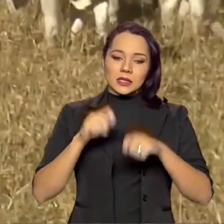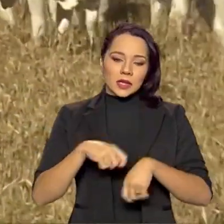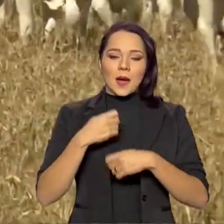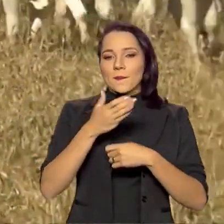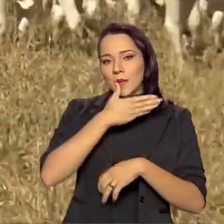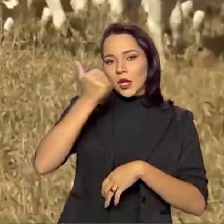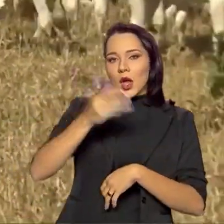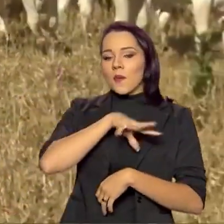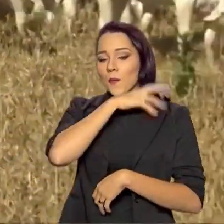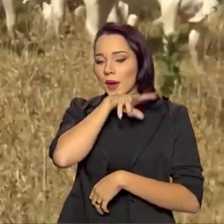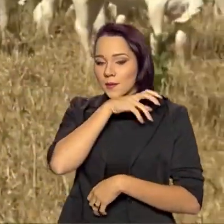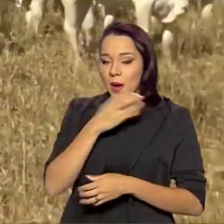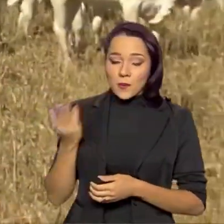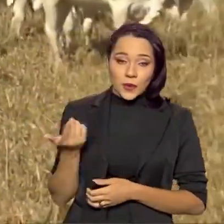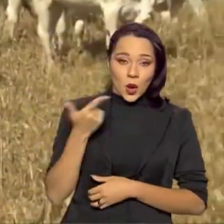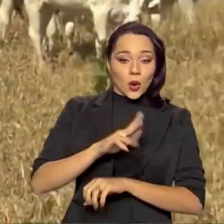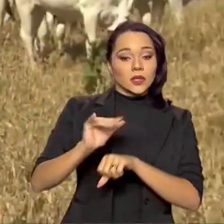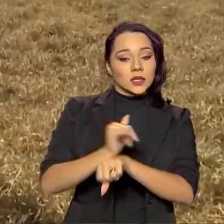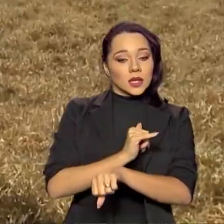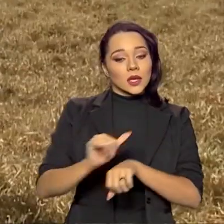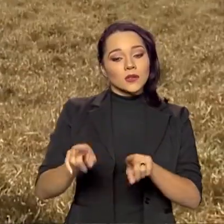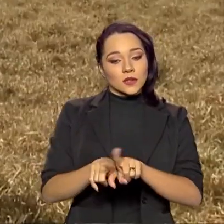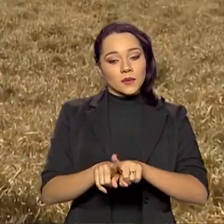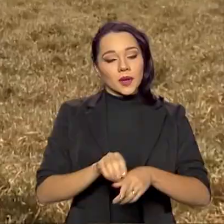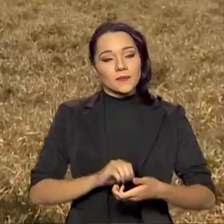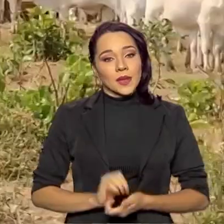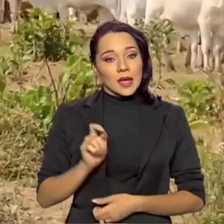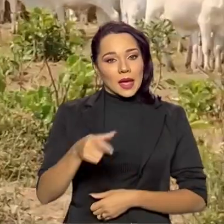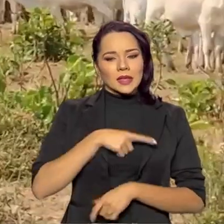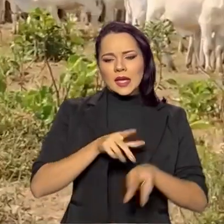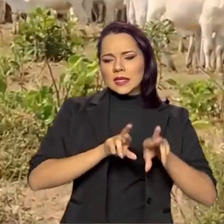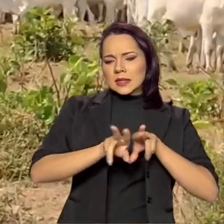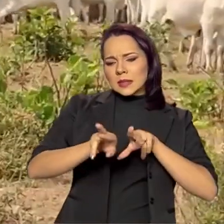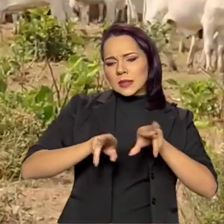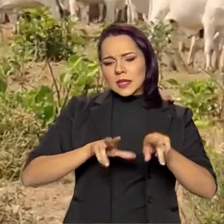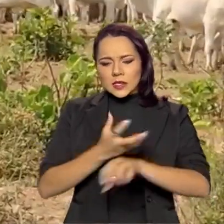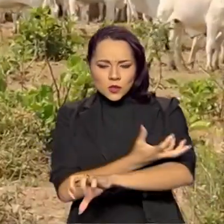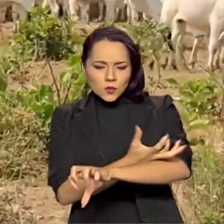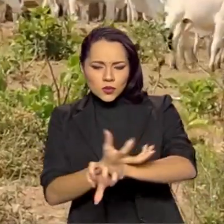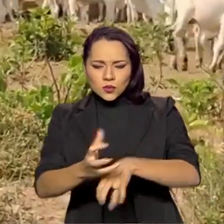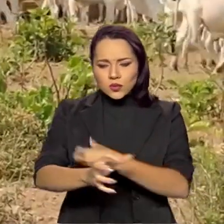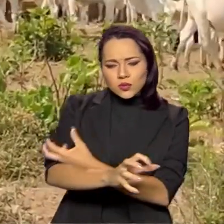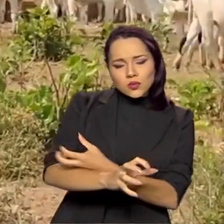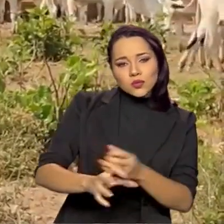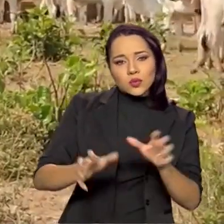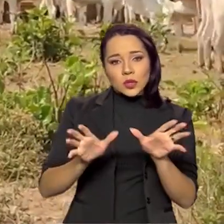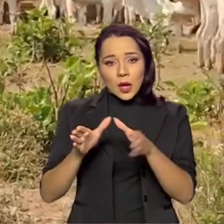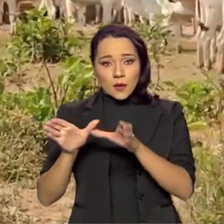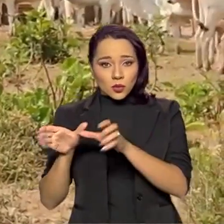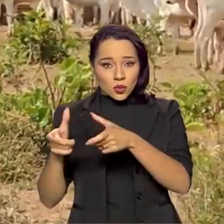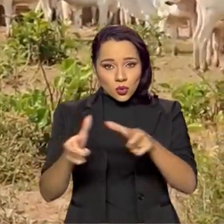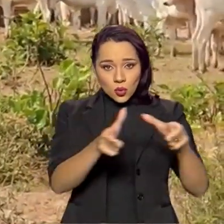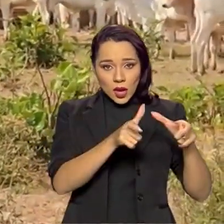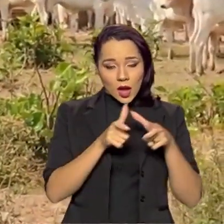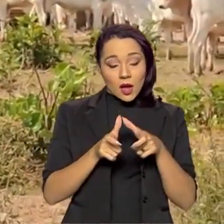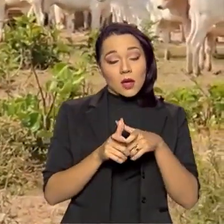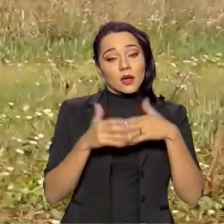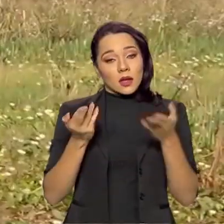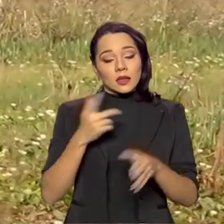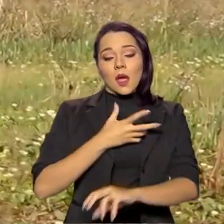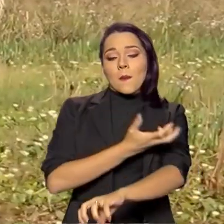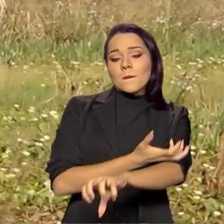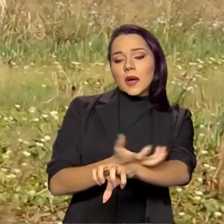Outra estratégia também interessante é ter uma diversidade de pastagens na propriedade, de modo que nós temos